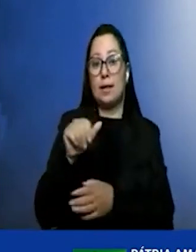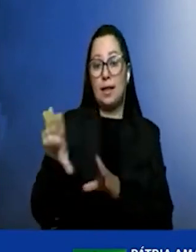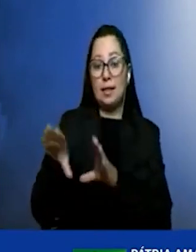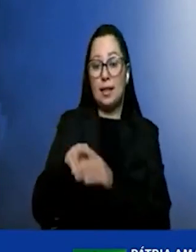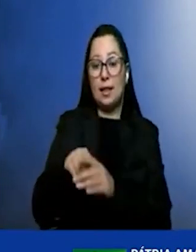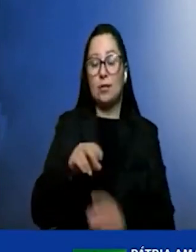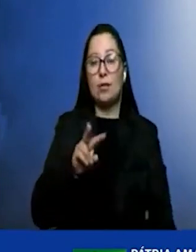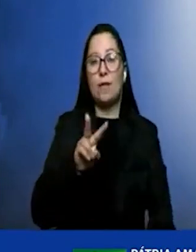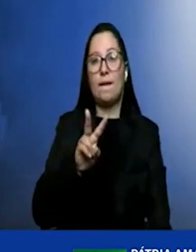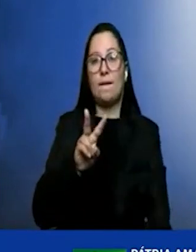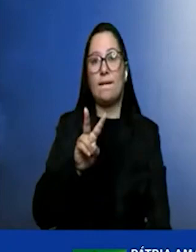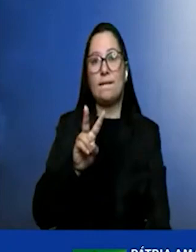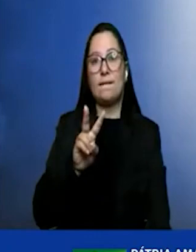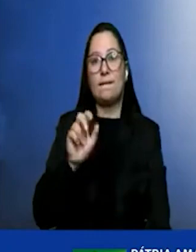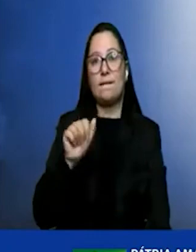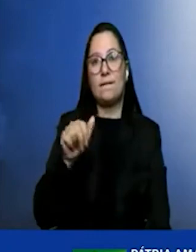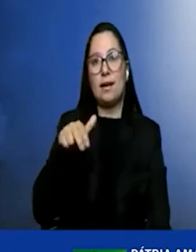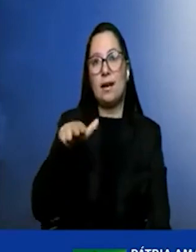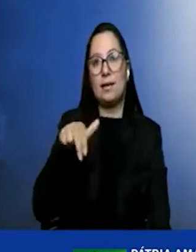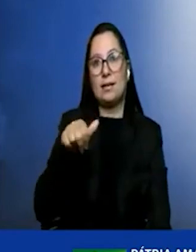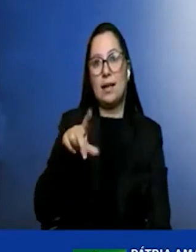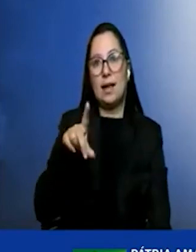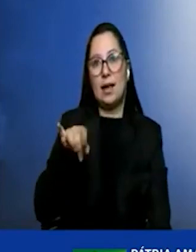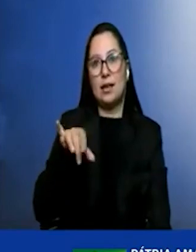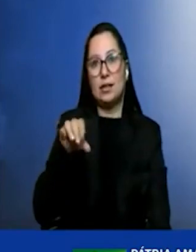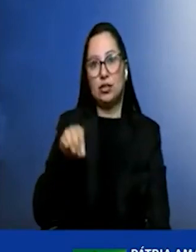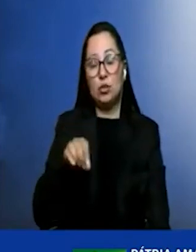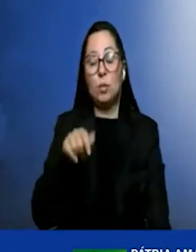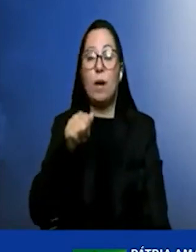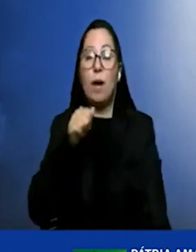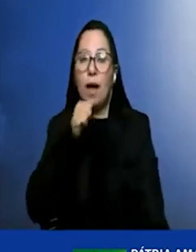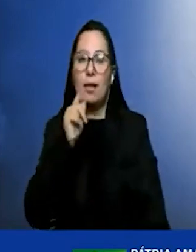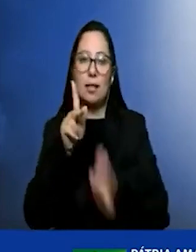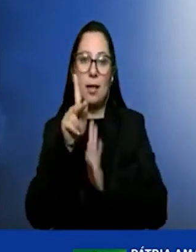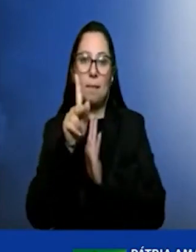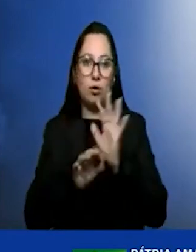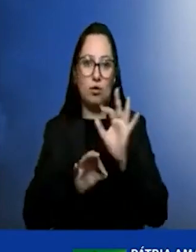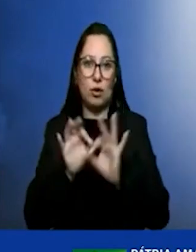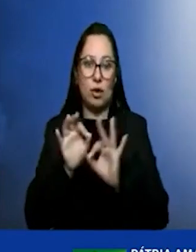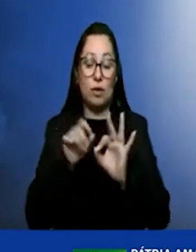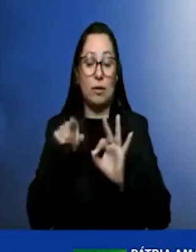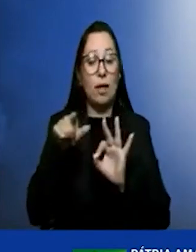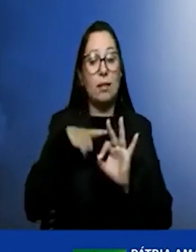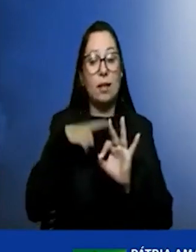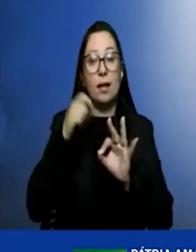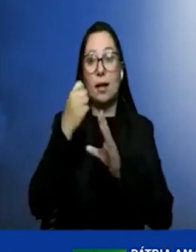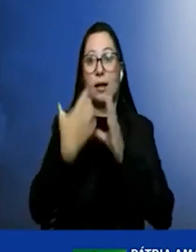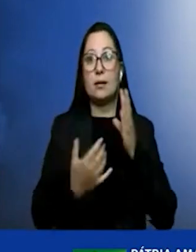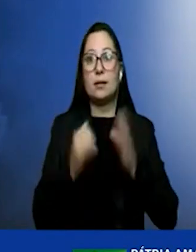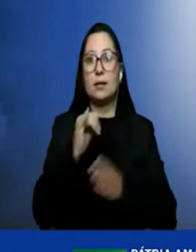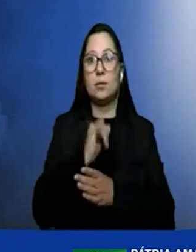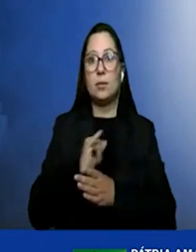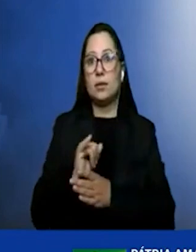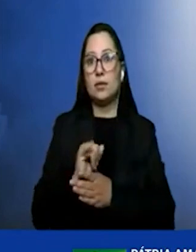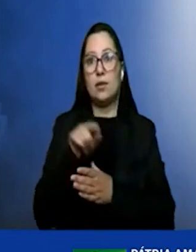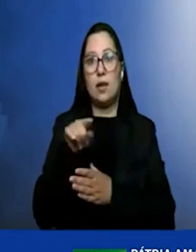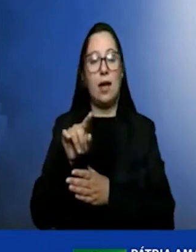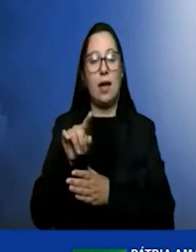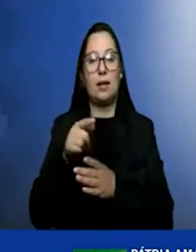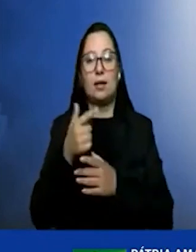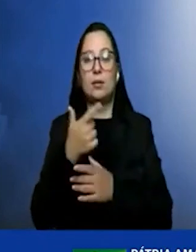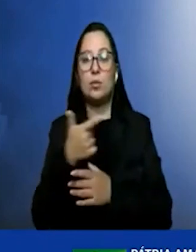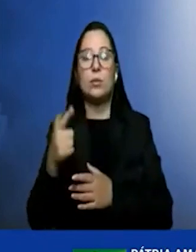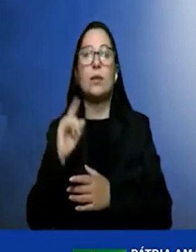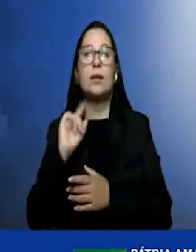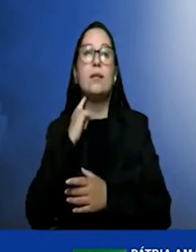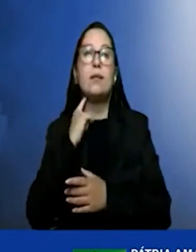são muito grandes ainda, projetos específicos, que elas têm duas características importantes. Primeiro, não poluir. É uma troca de íons que não gera